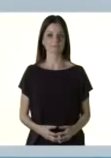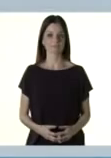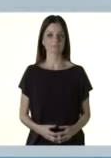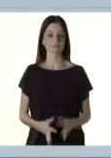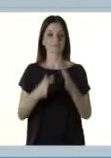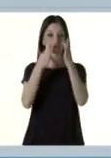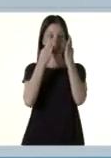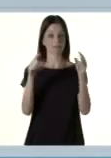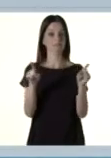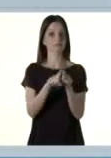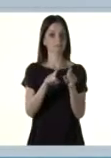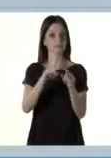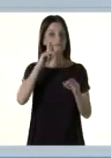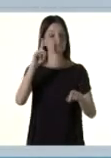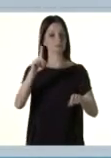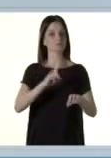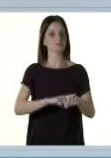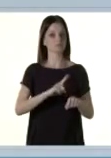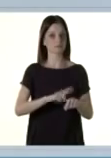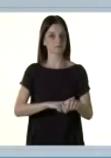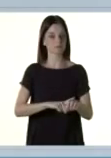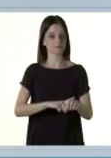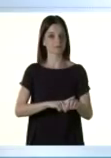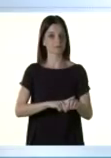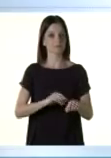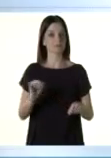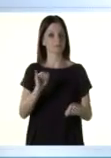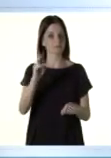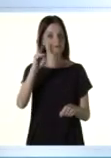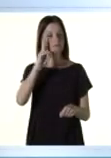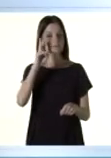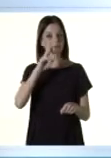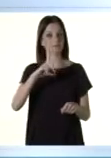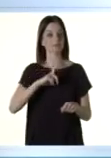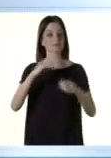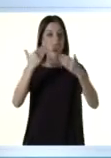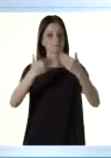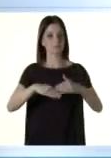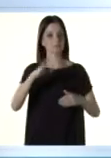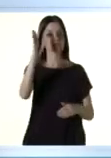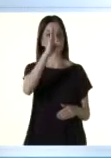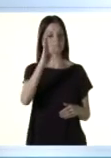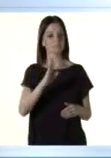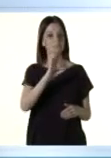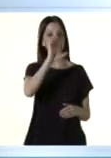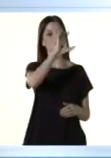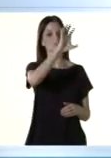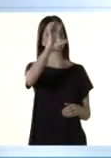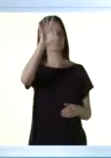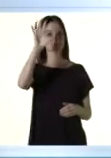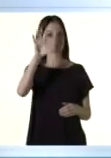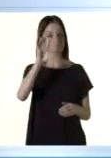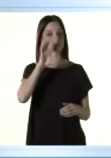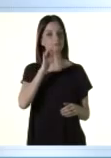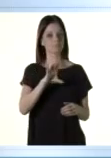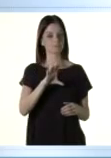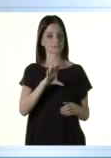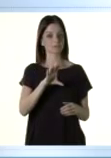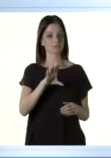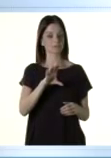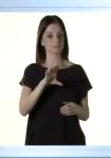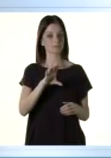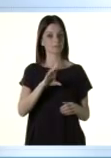Preste muita atenção também às datas e aos horários. E lembre-se, as provas serão realizadas em todos os estados da